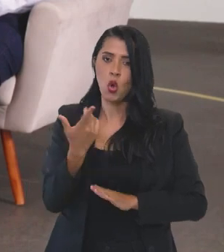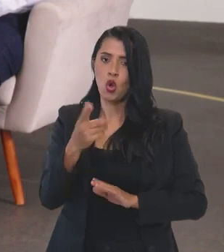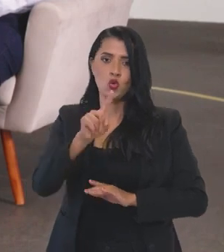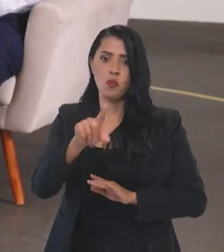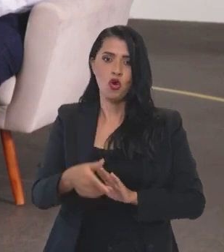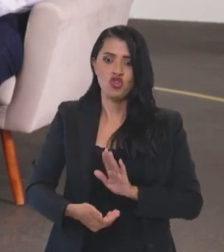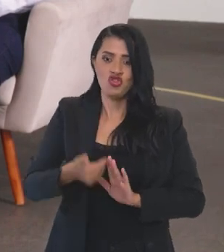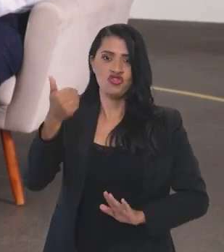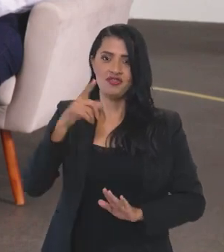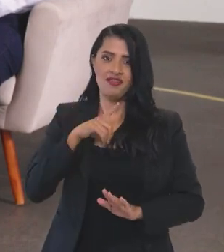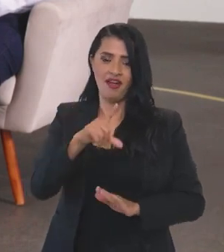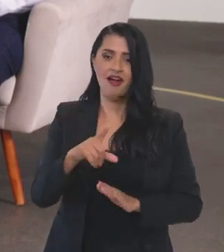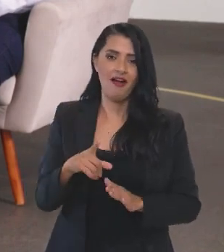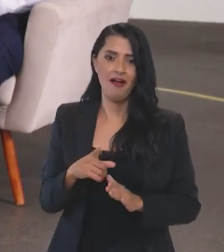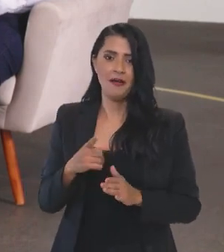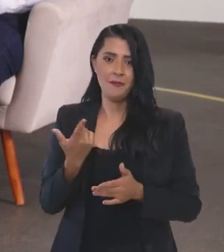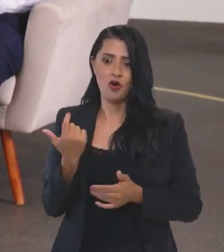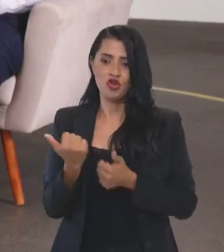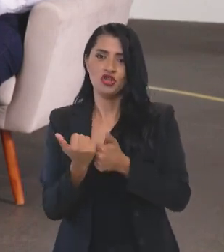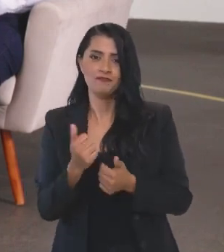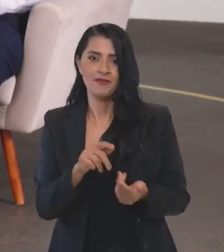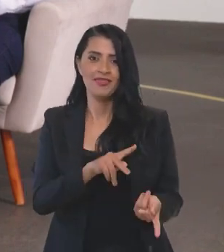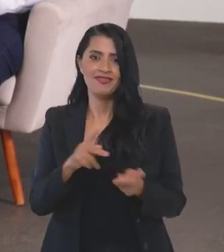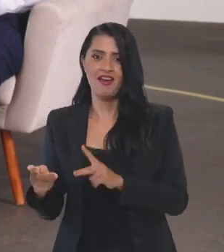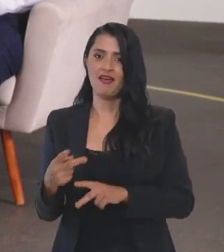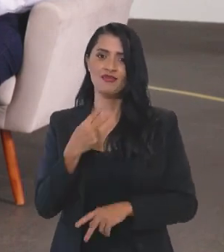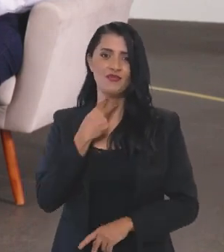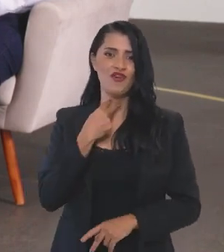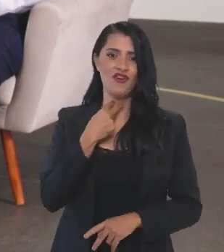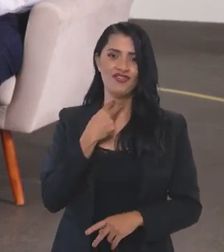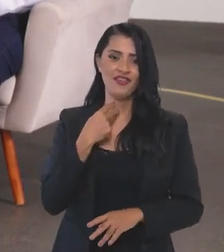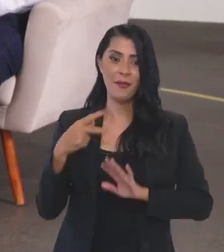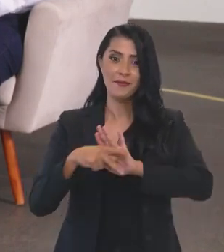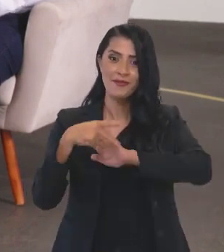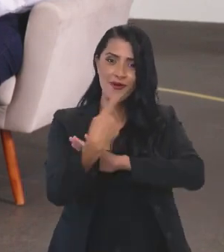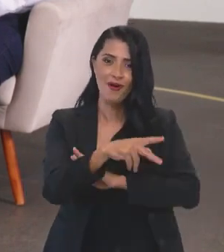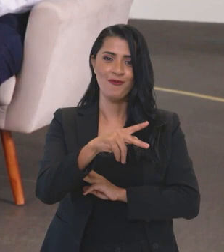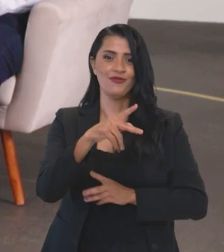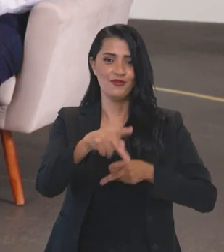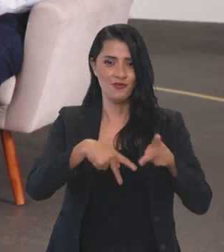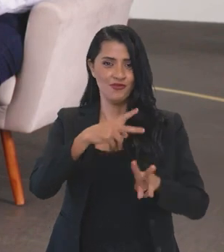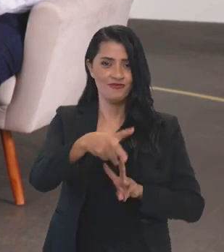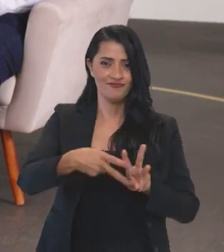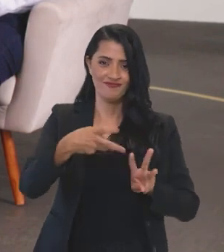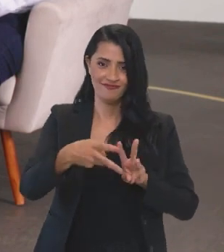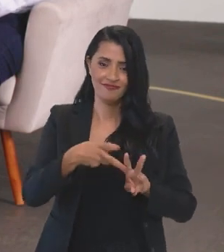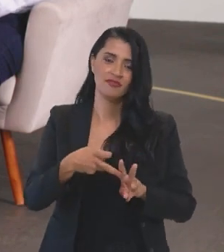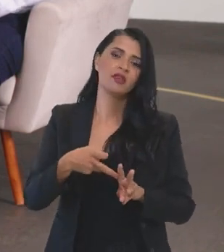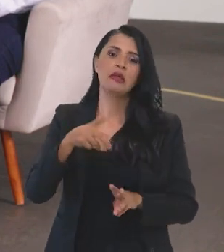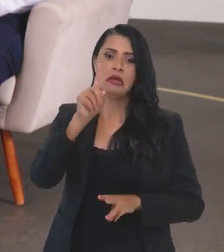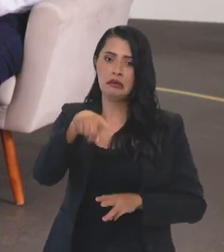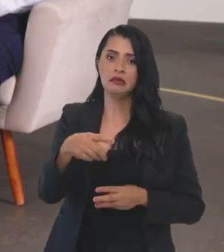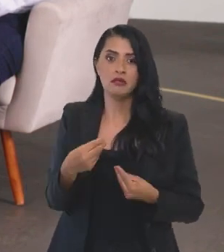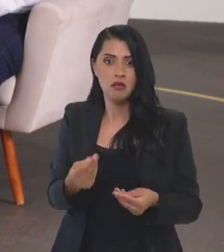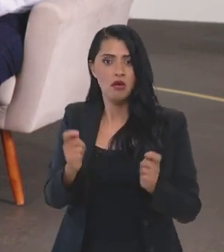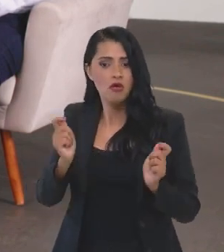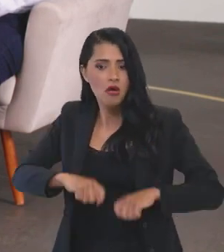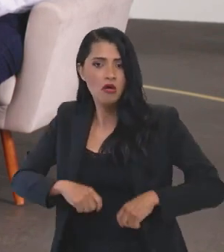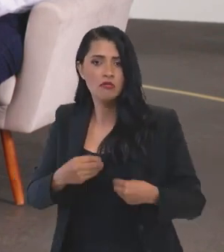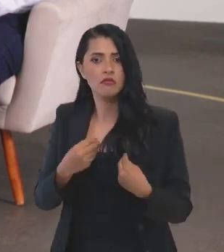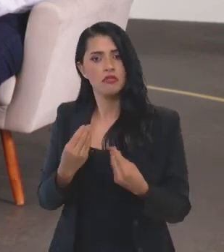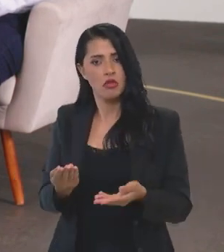imprescritíveis, indisponíveis e inalienáveis. Isso ele dá essa